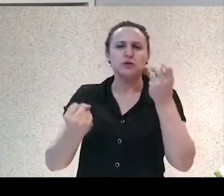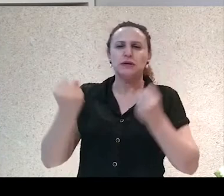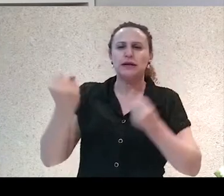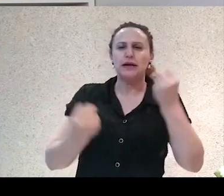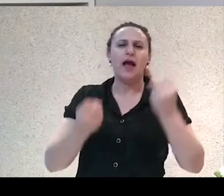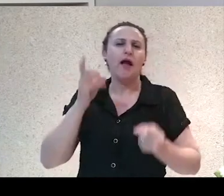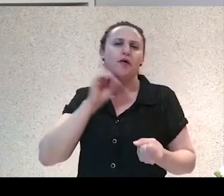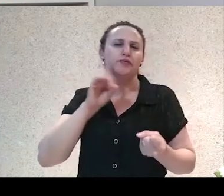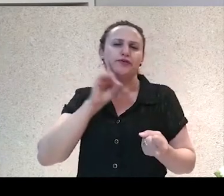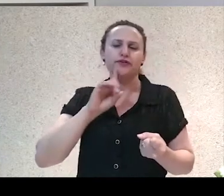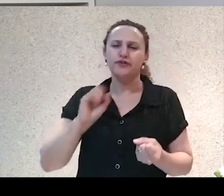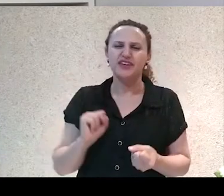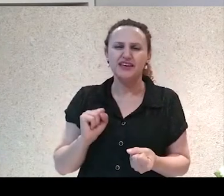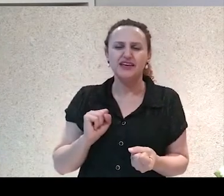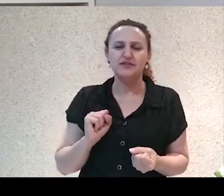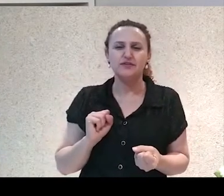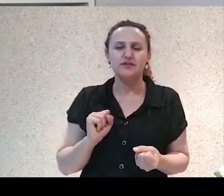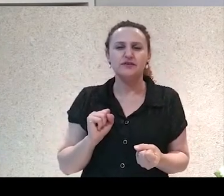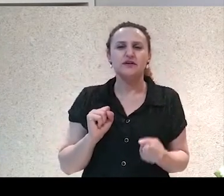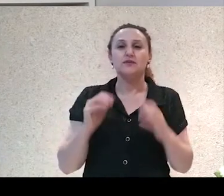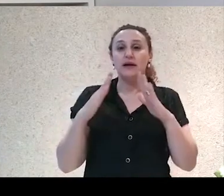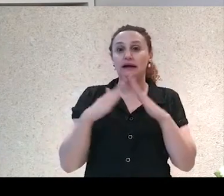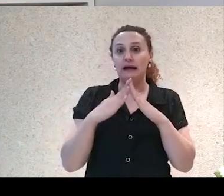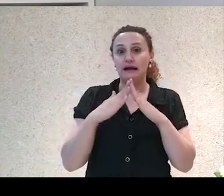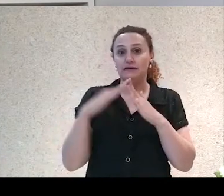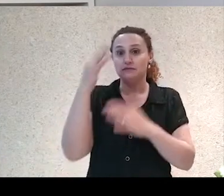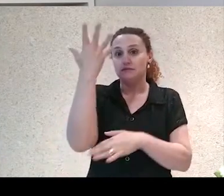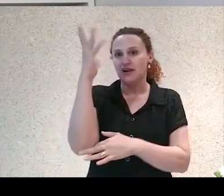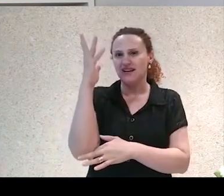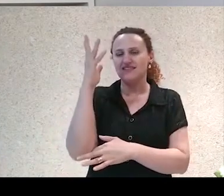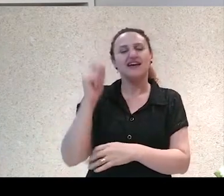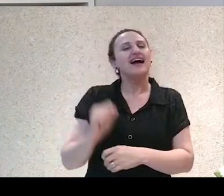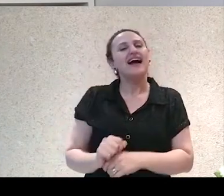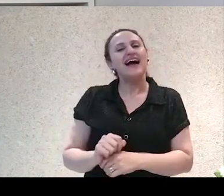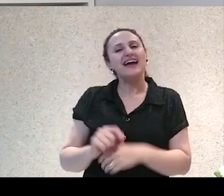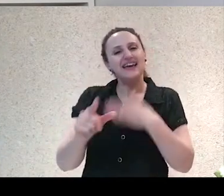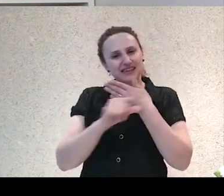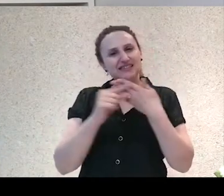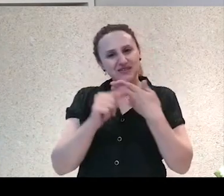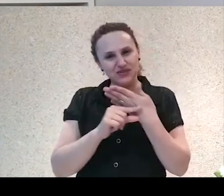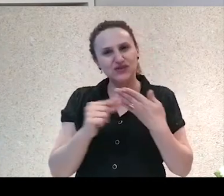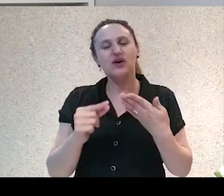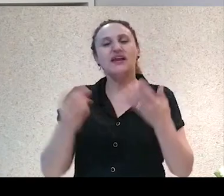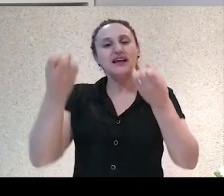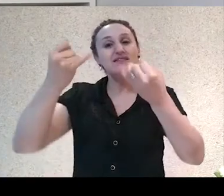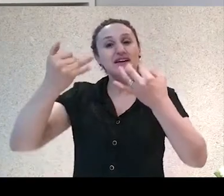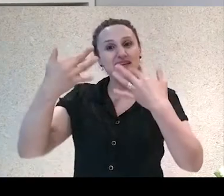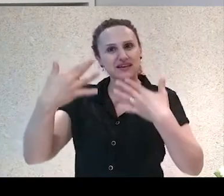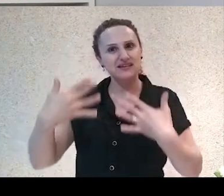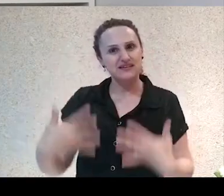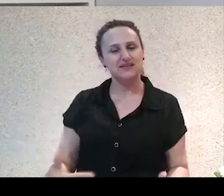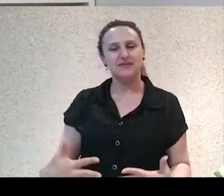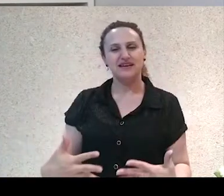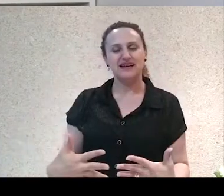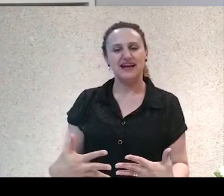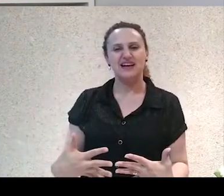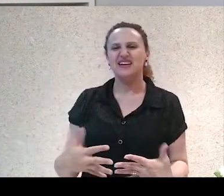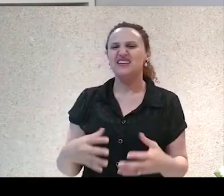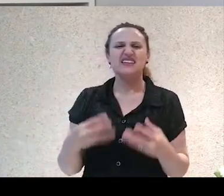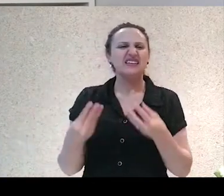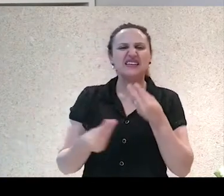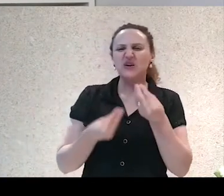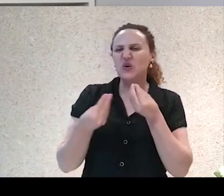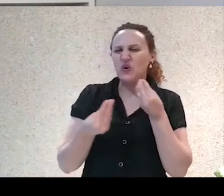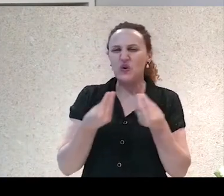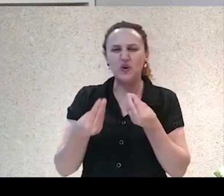tios, primos, pensavam o mesmo. E aí ela vai escrever sobre como essa expectativa é quebrada com o